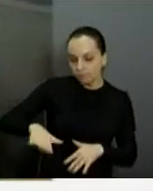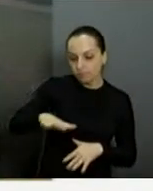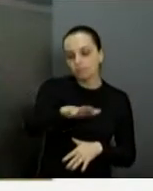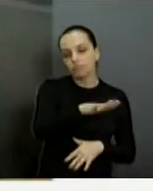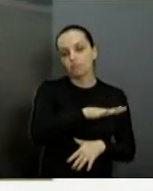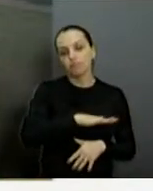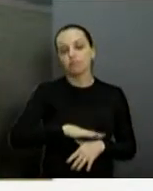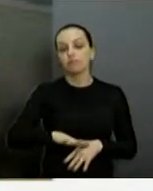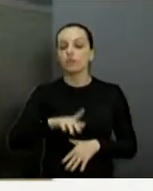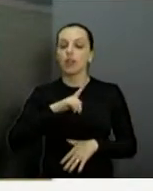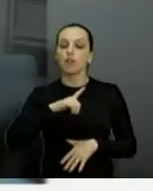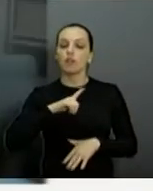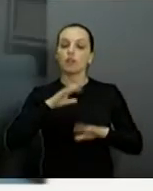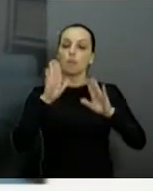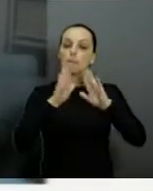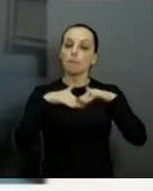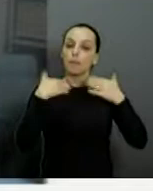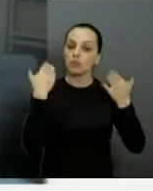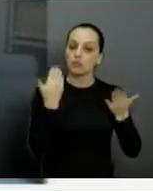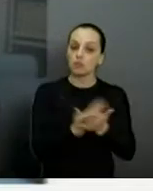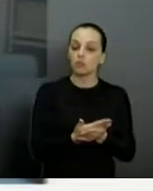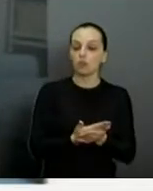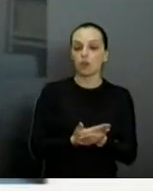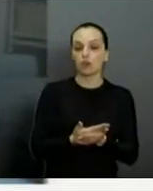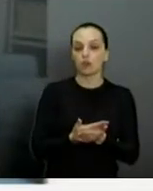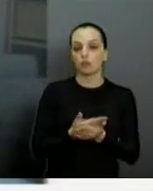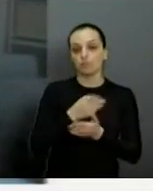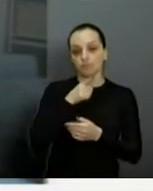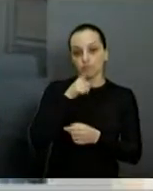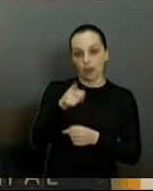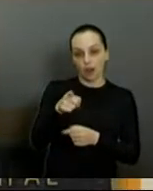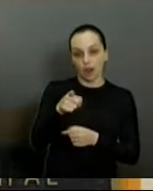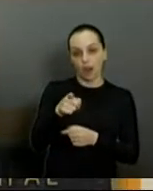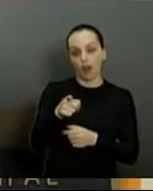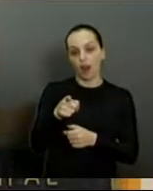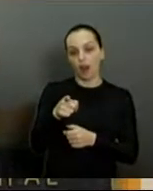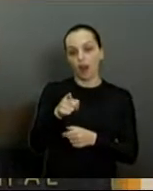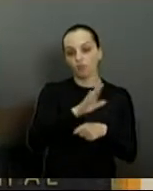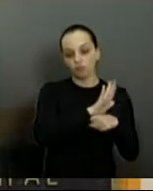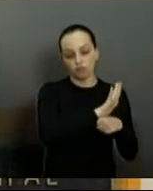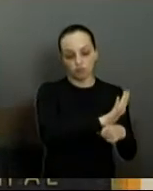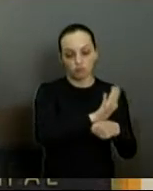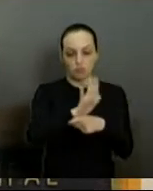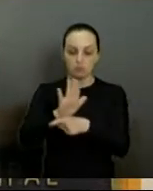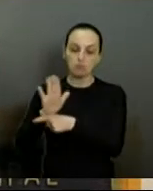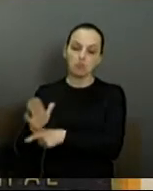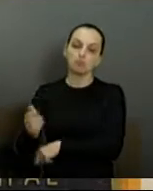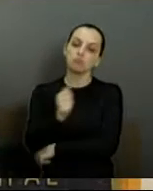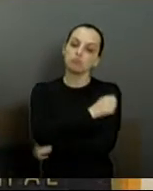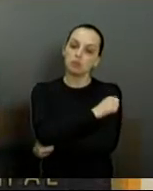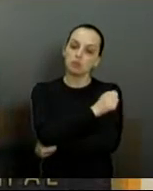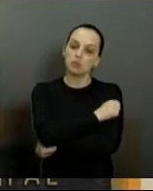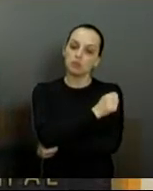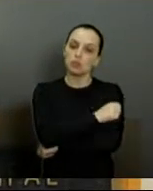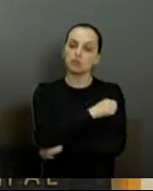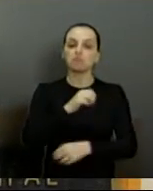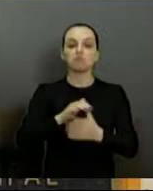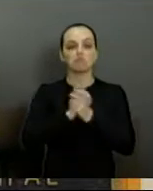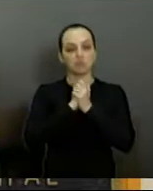ter um colégio daquele atendimento que faz aquela população.